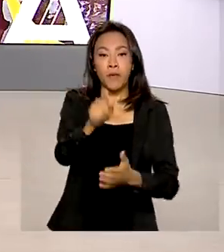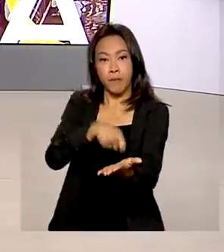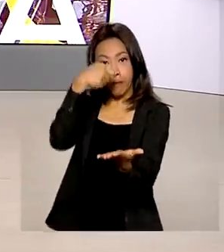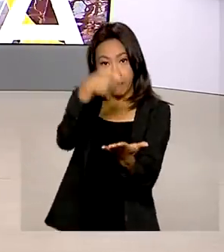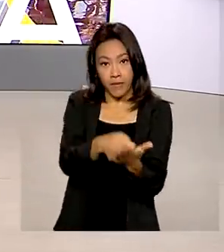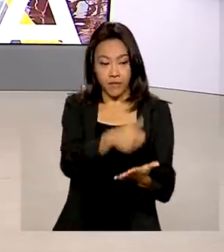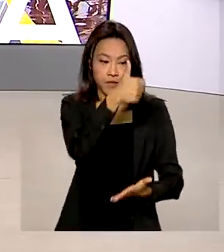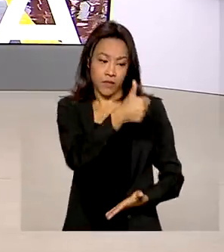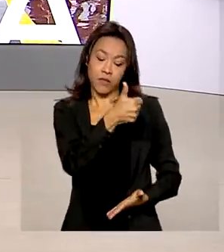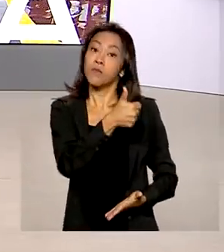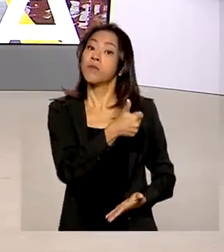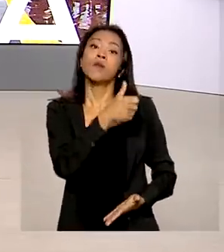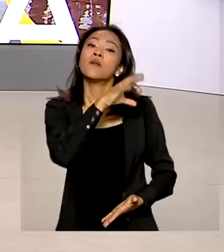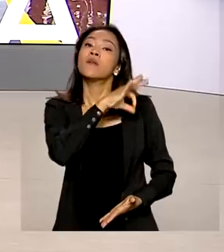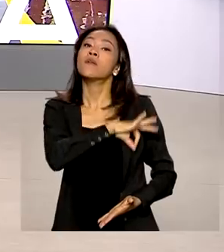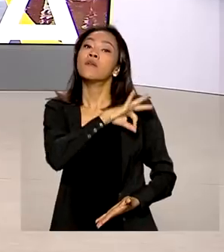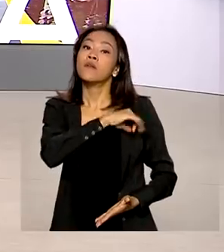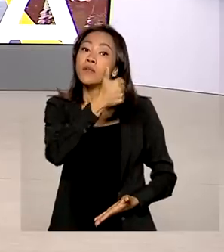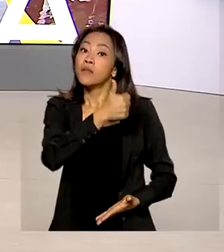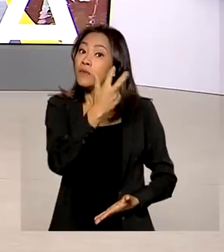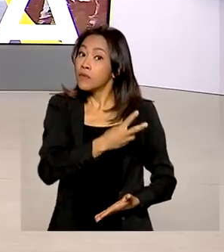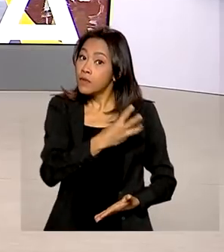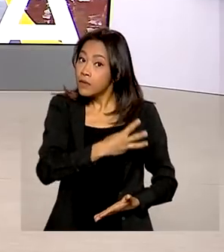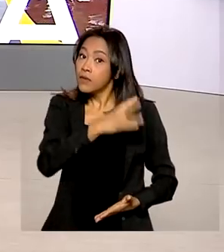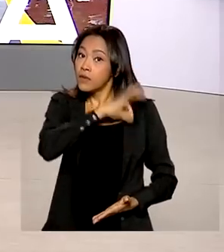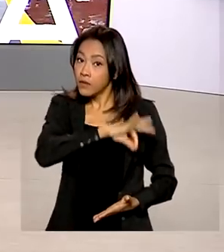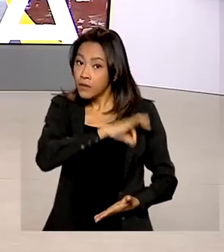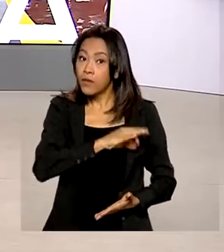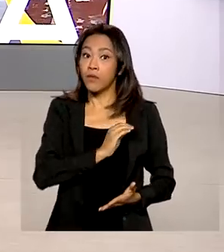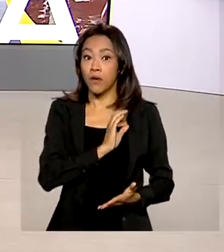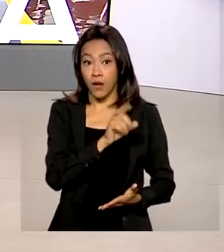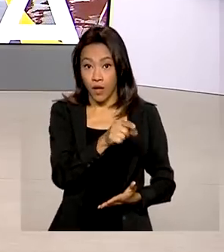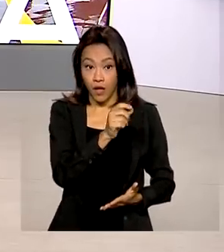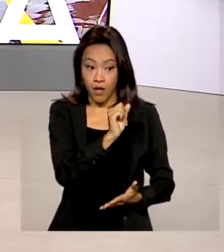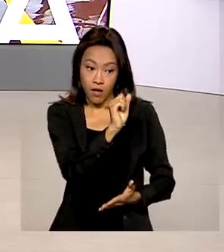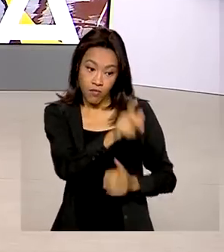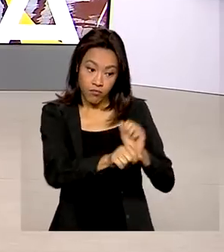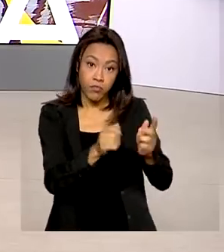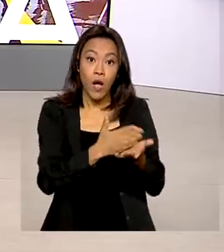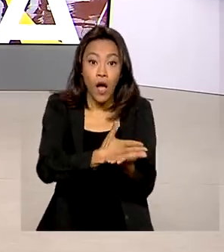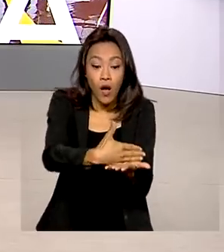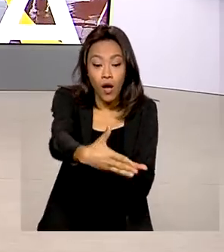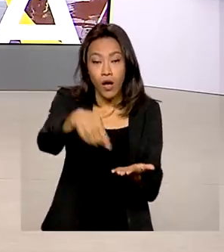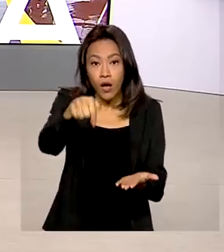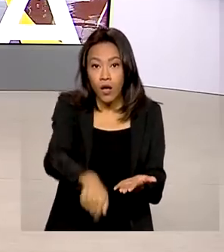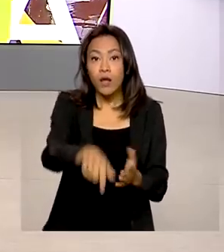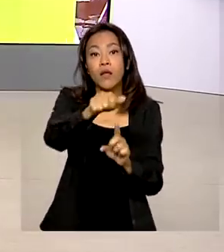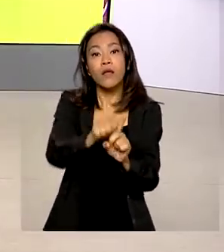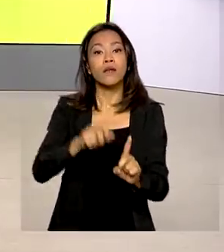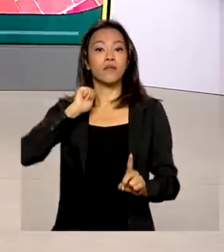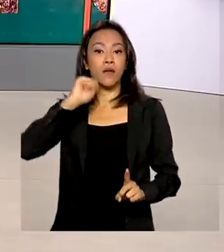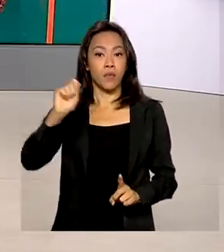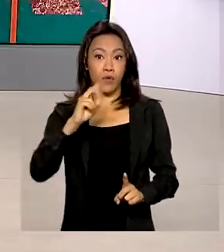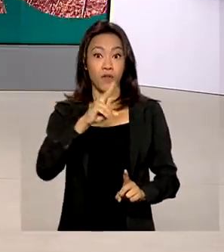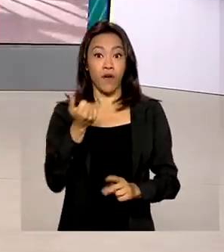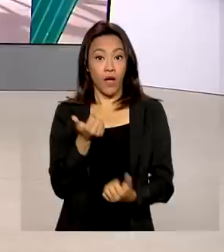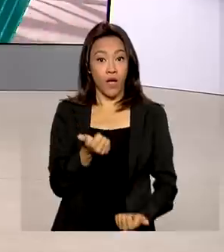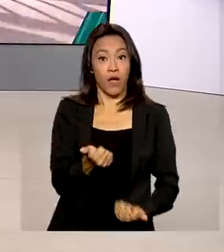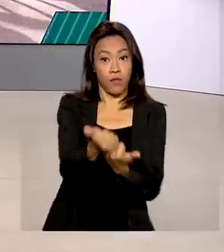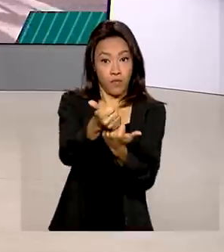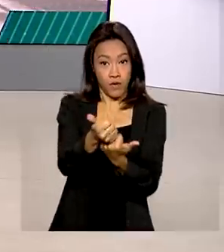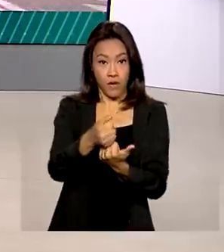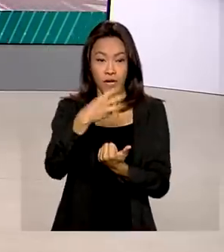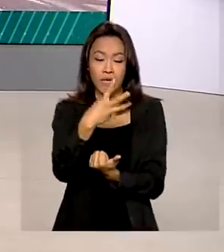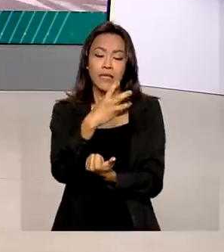13º para beneficiários do INSS já começa agora em abril e deve beneficiar mais de 30 milhões